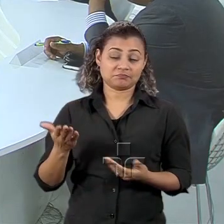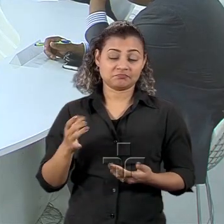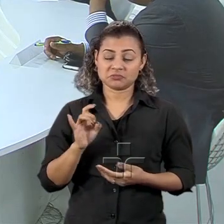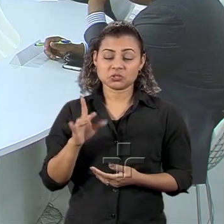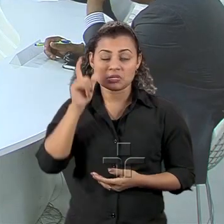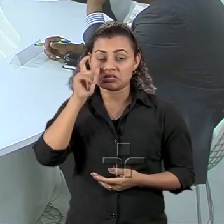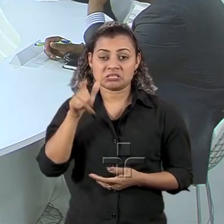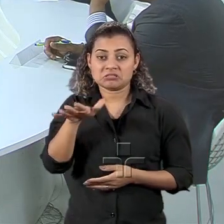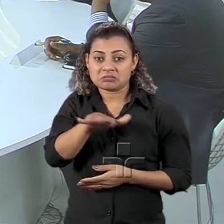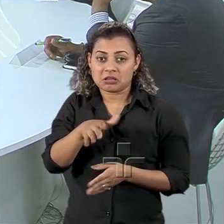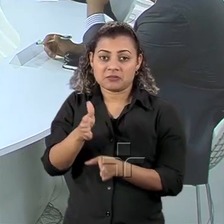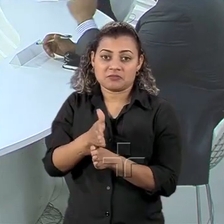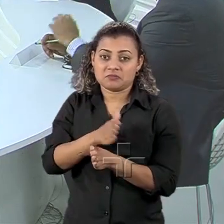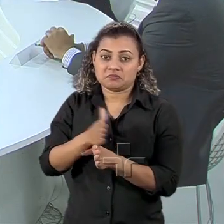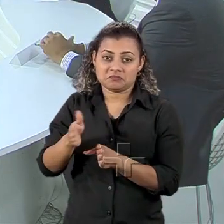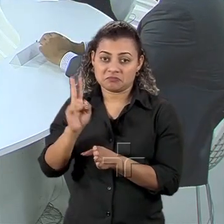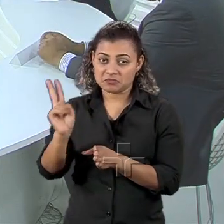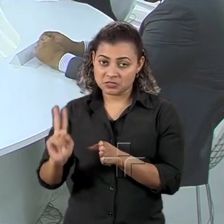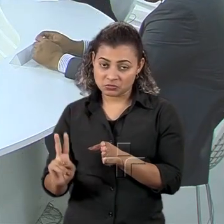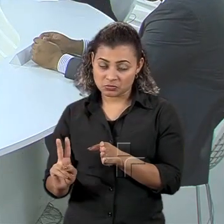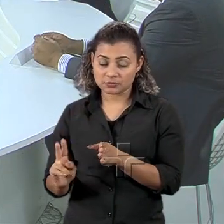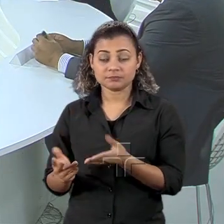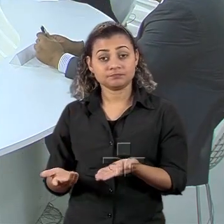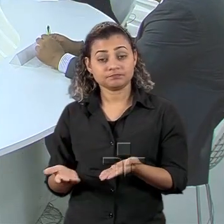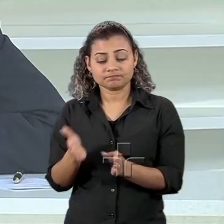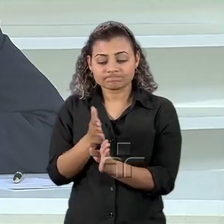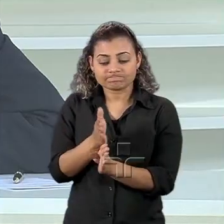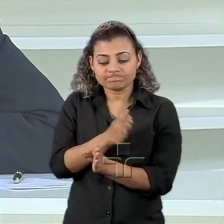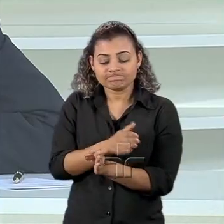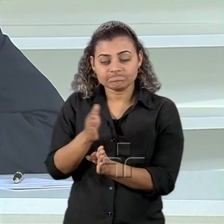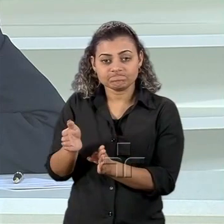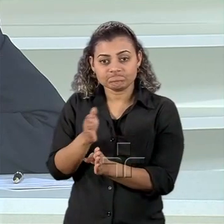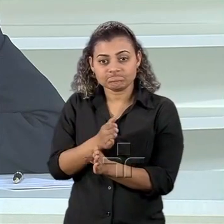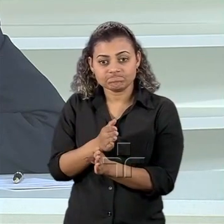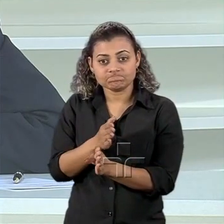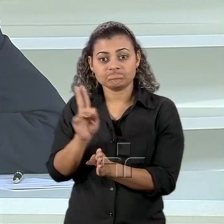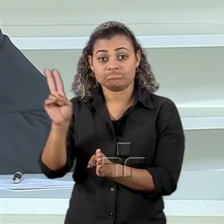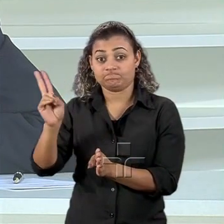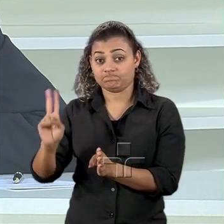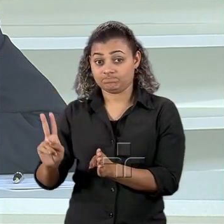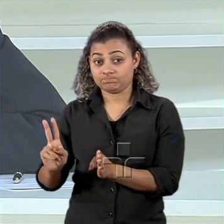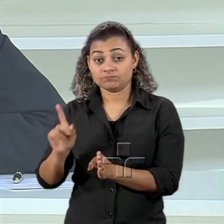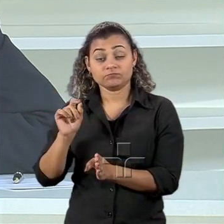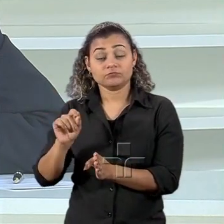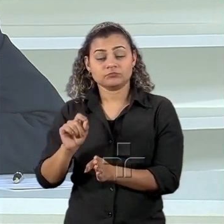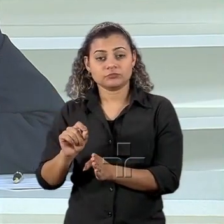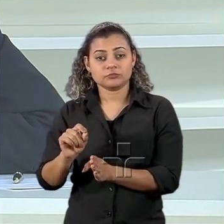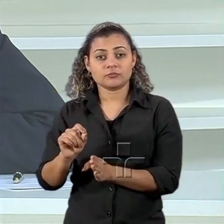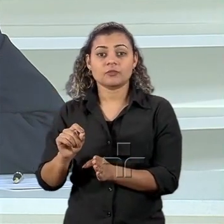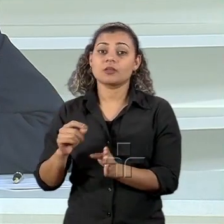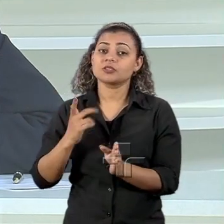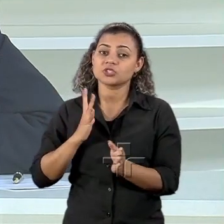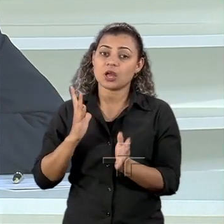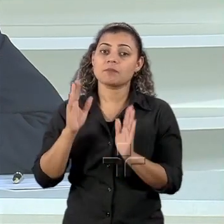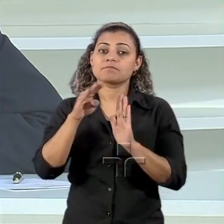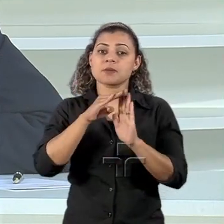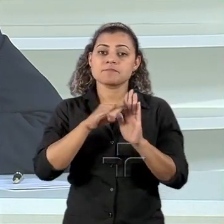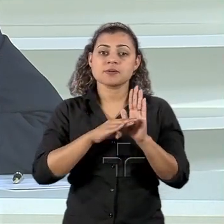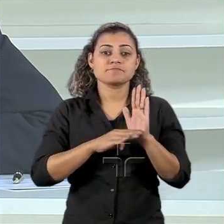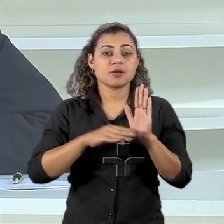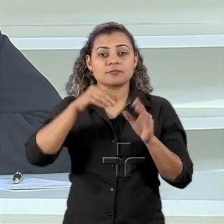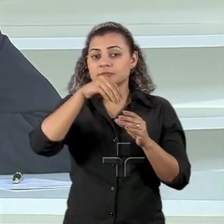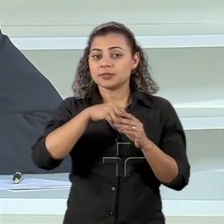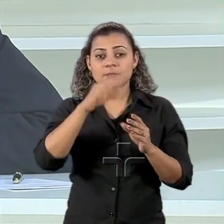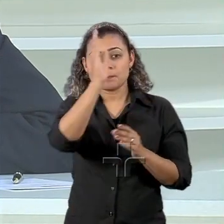Eu acho que a questão da Venezuela e a questão da fronteira elas foram instaladas na agenda interna brasileira. Isso,